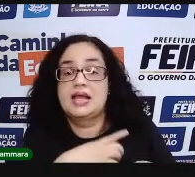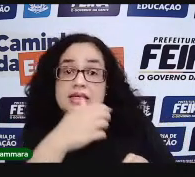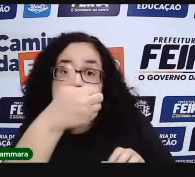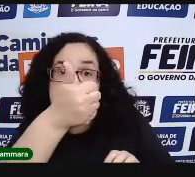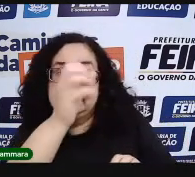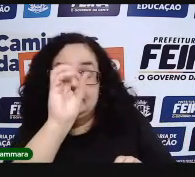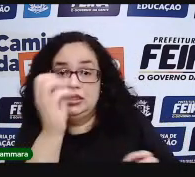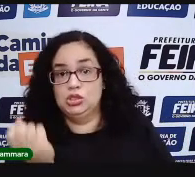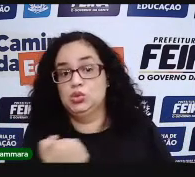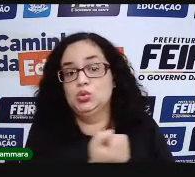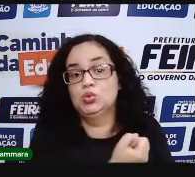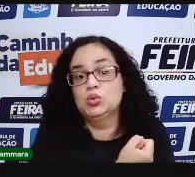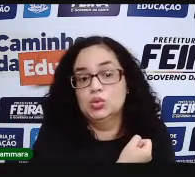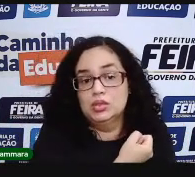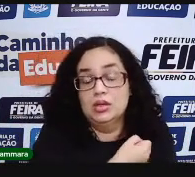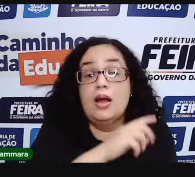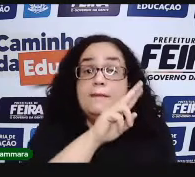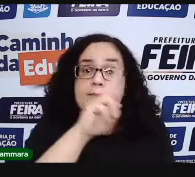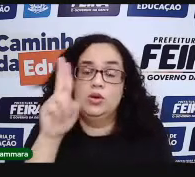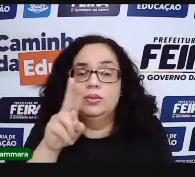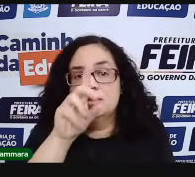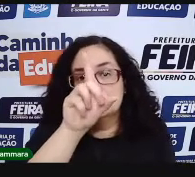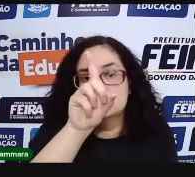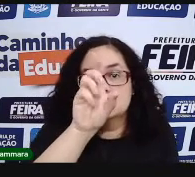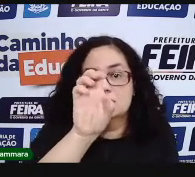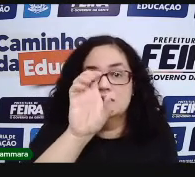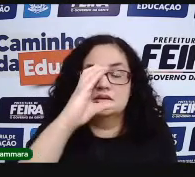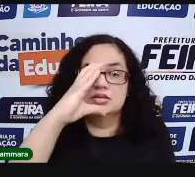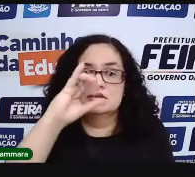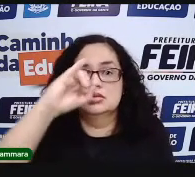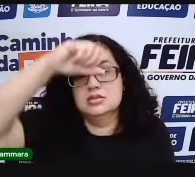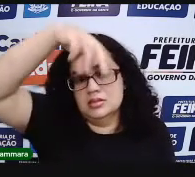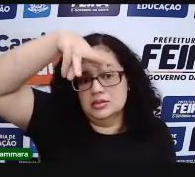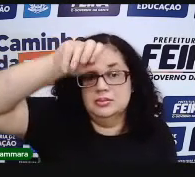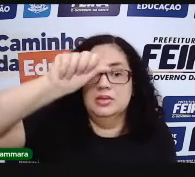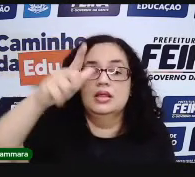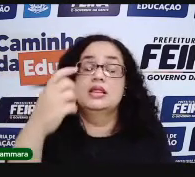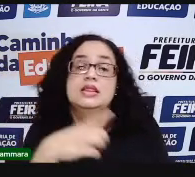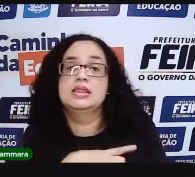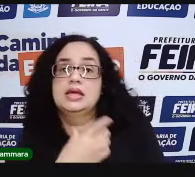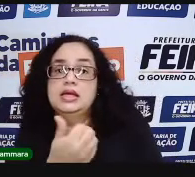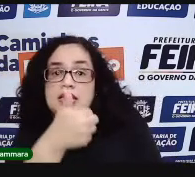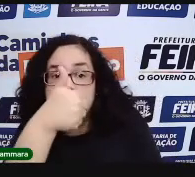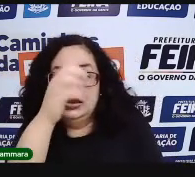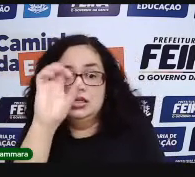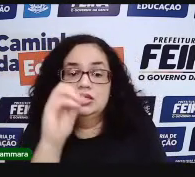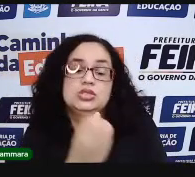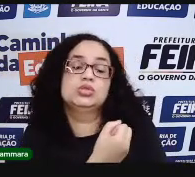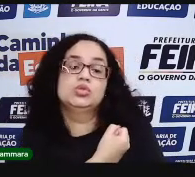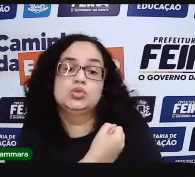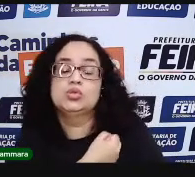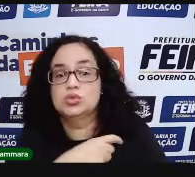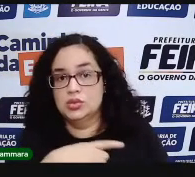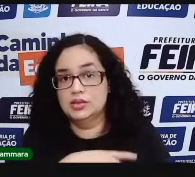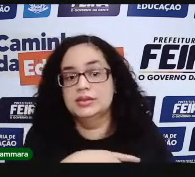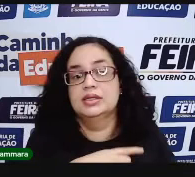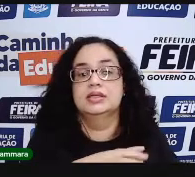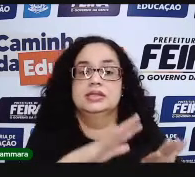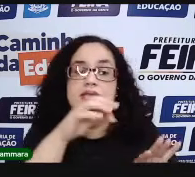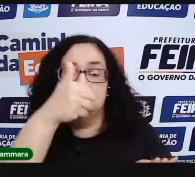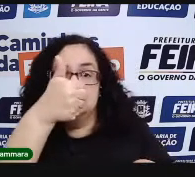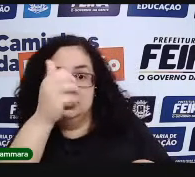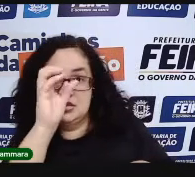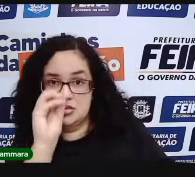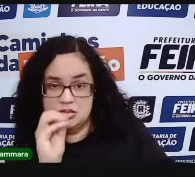10 números. Por isso, decimal. Então, se nós temos 10 números, só temos esses